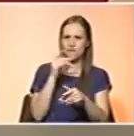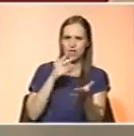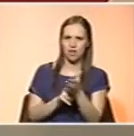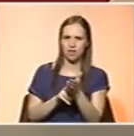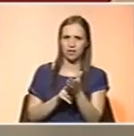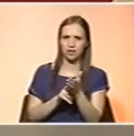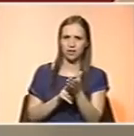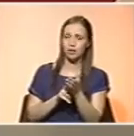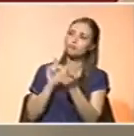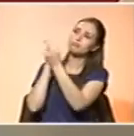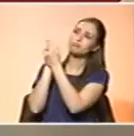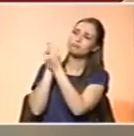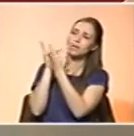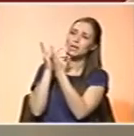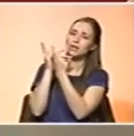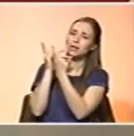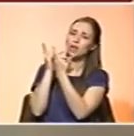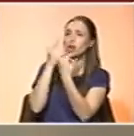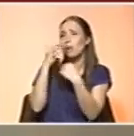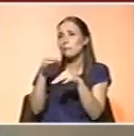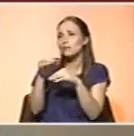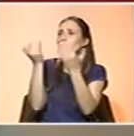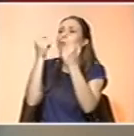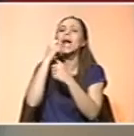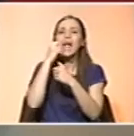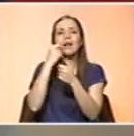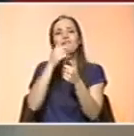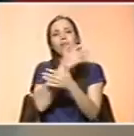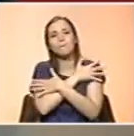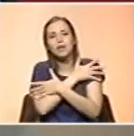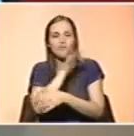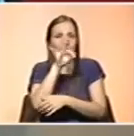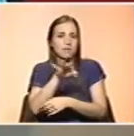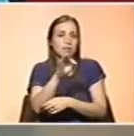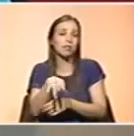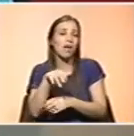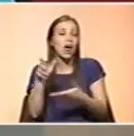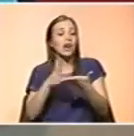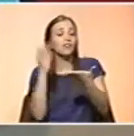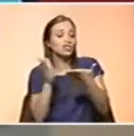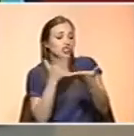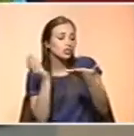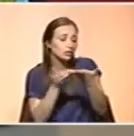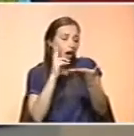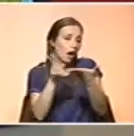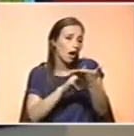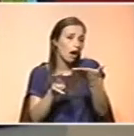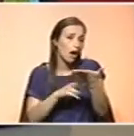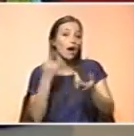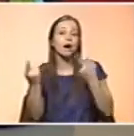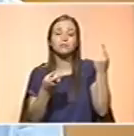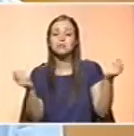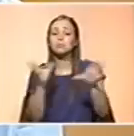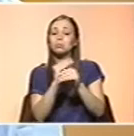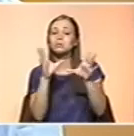tirar o treinador. As pessoas geralmente informam-se com os amigos, com a família... Sim, o que vem nas revistas e o que vem alguém a publicitar